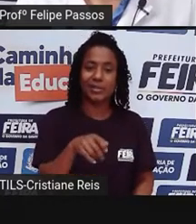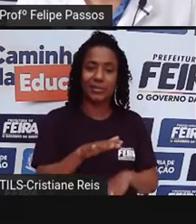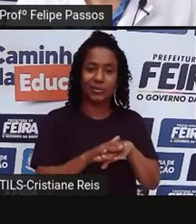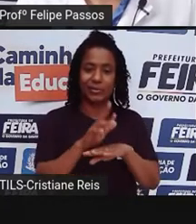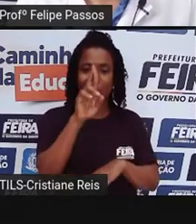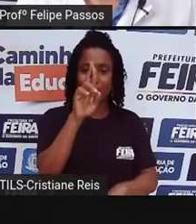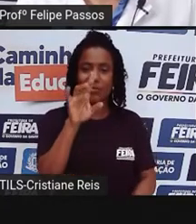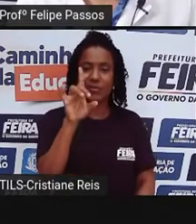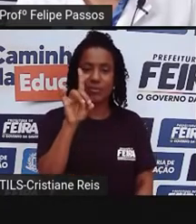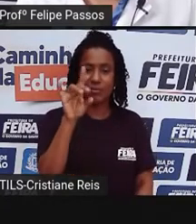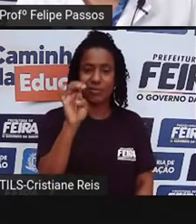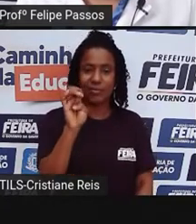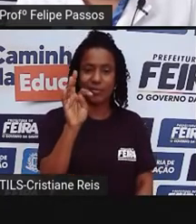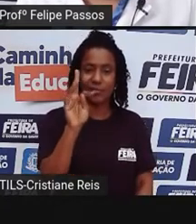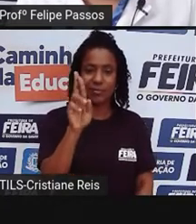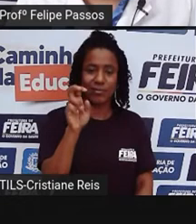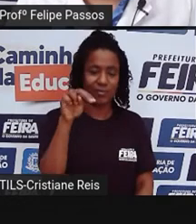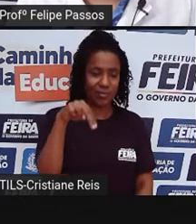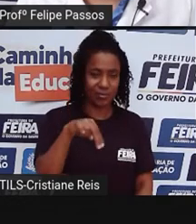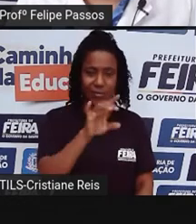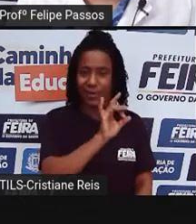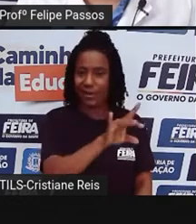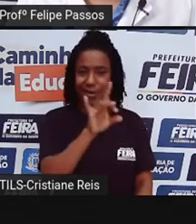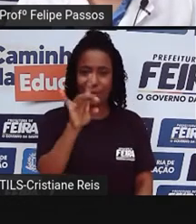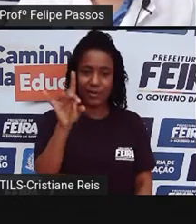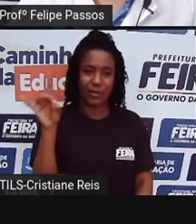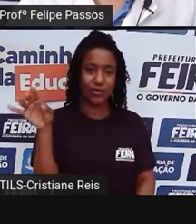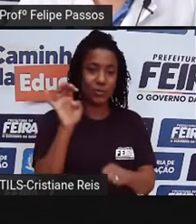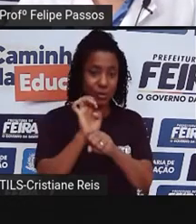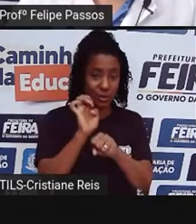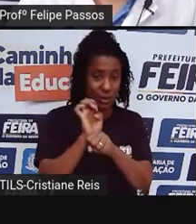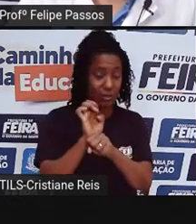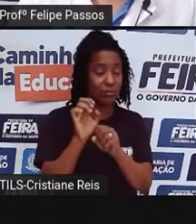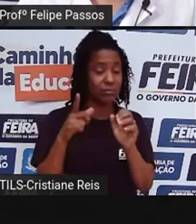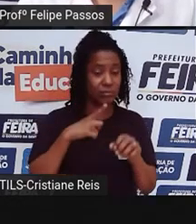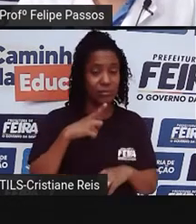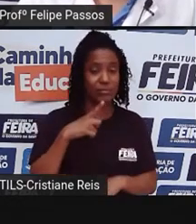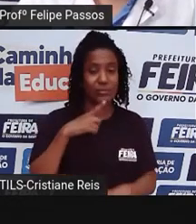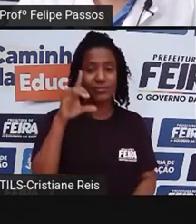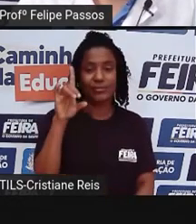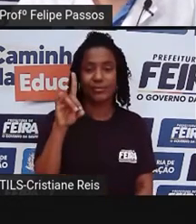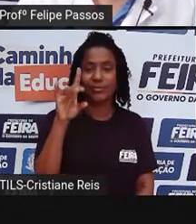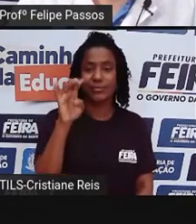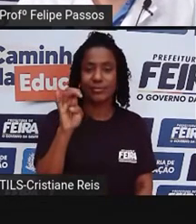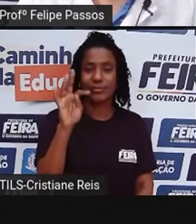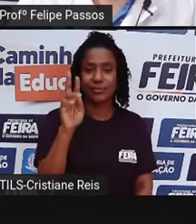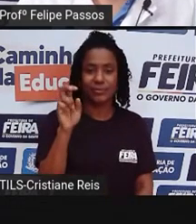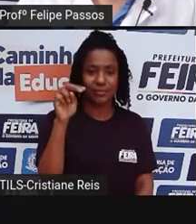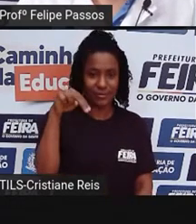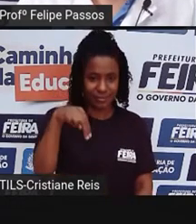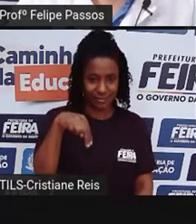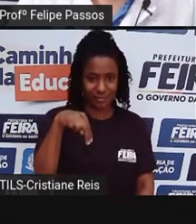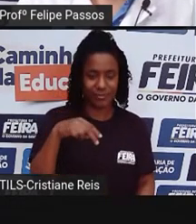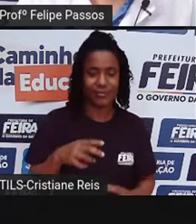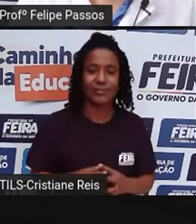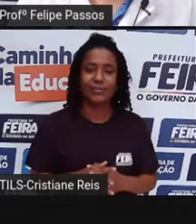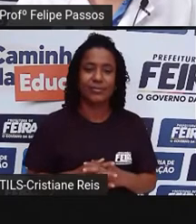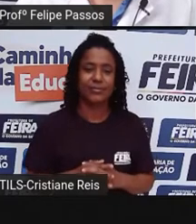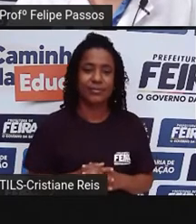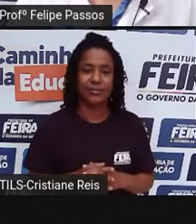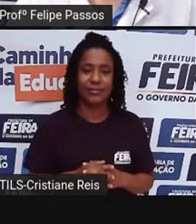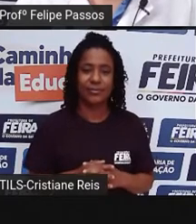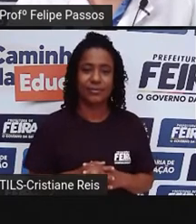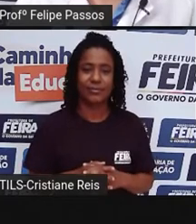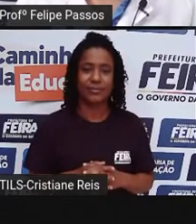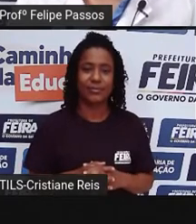e executa as leis de trânsito conforme o que o DENATRAN versa, né?